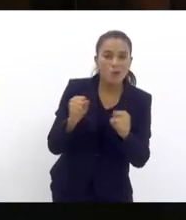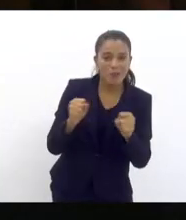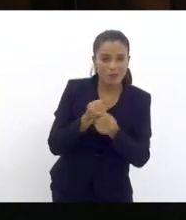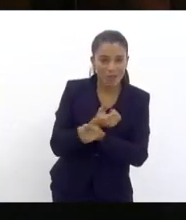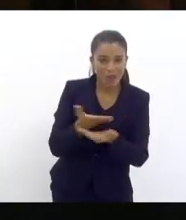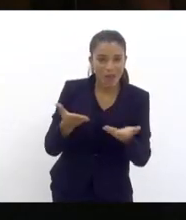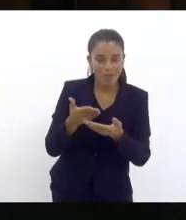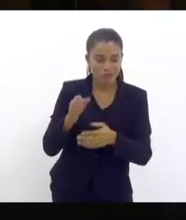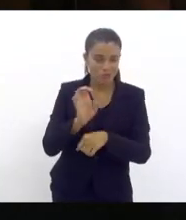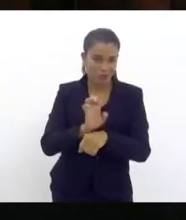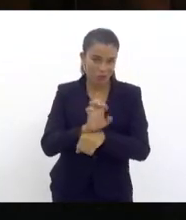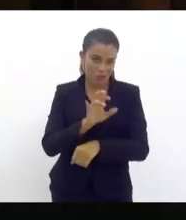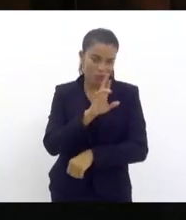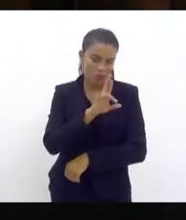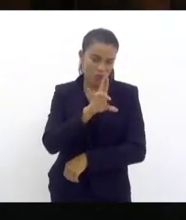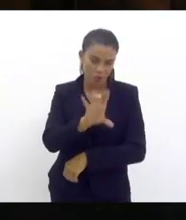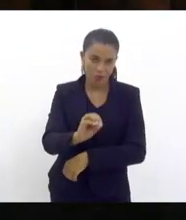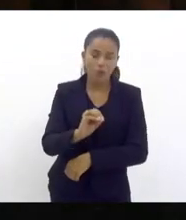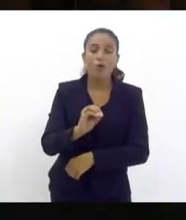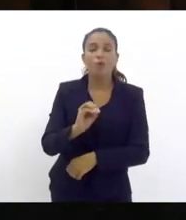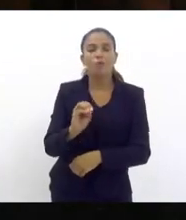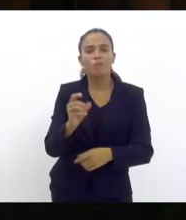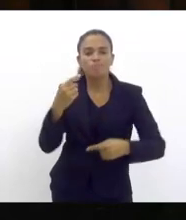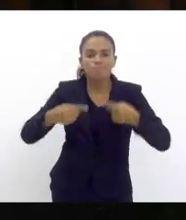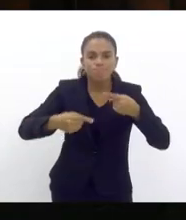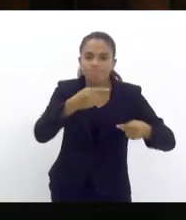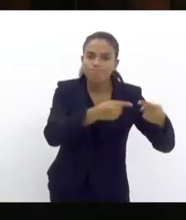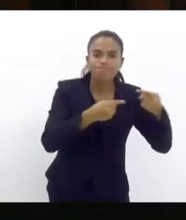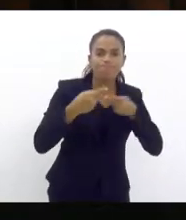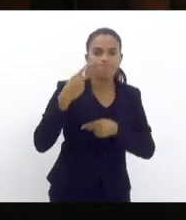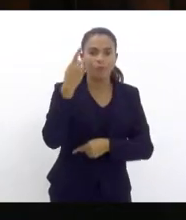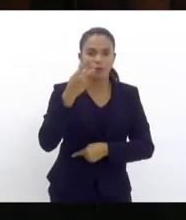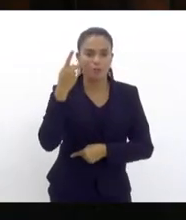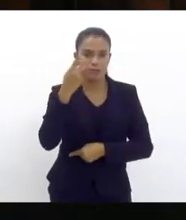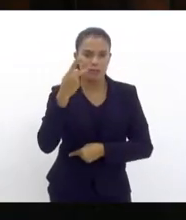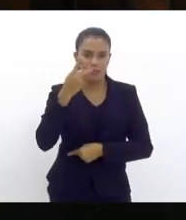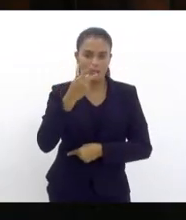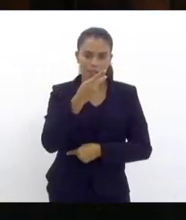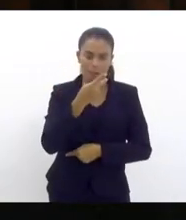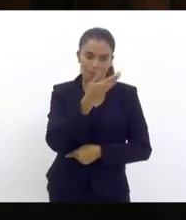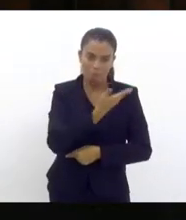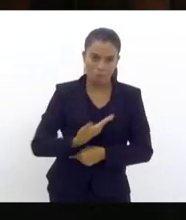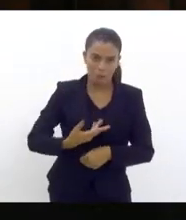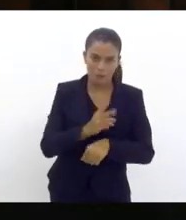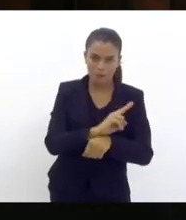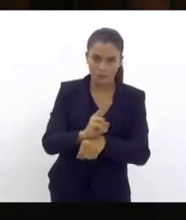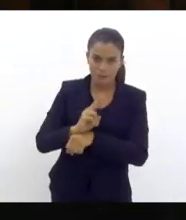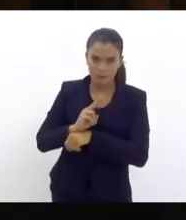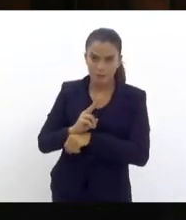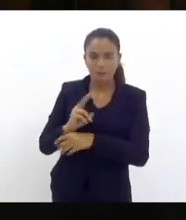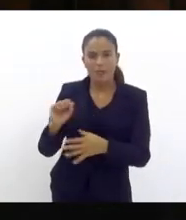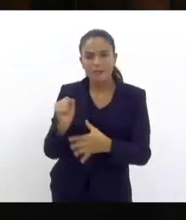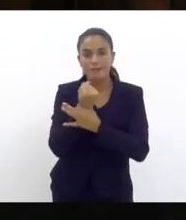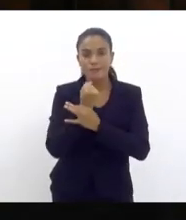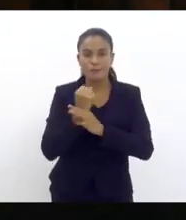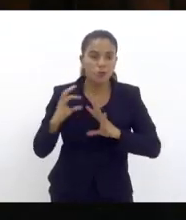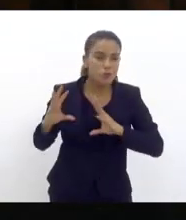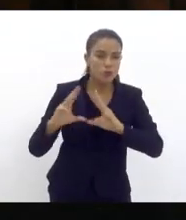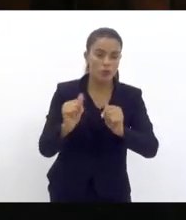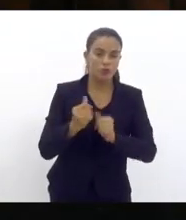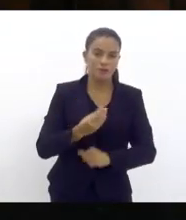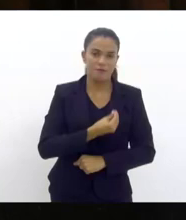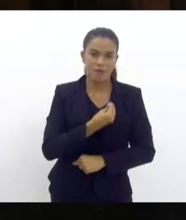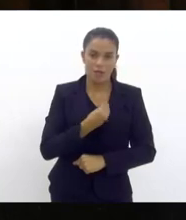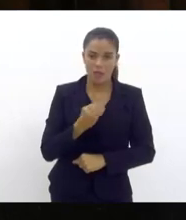do Rio de Janeiro uma política pública de segurança que assegure o direito de todos viverem. Seja as pessoas que estão